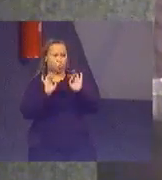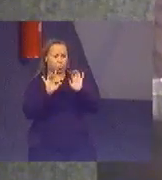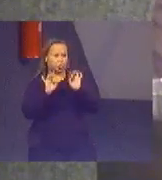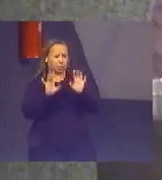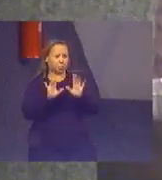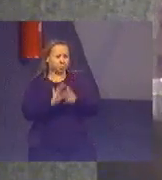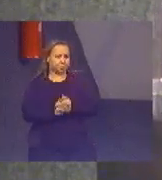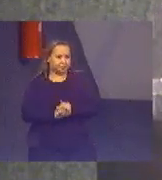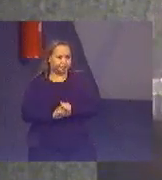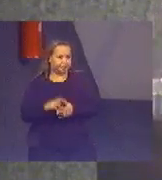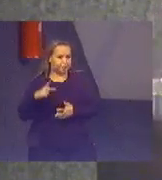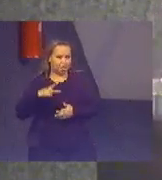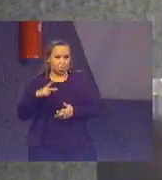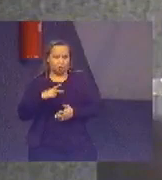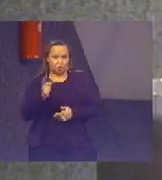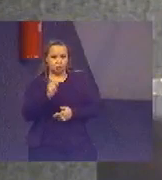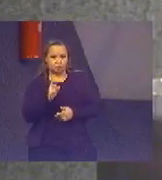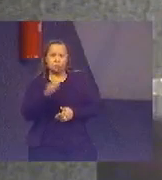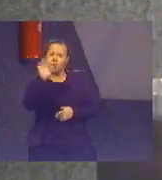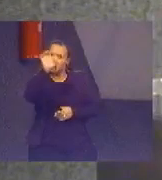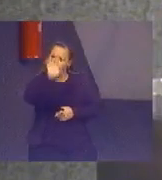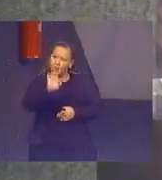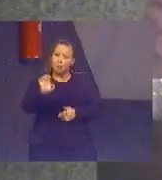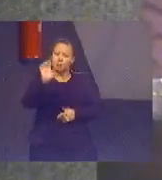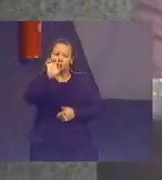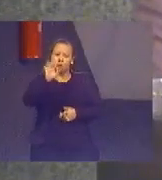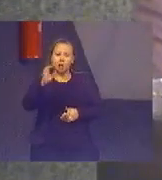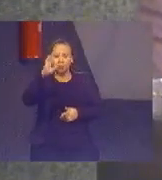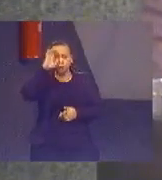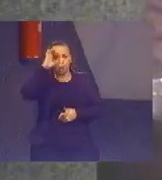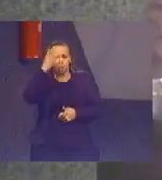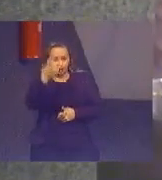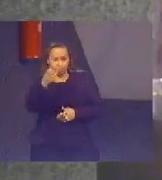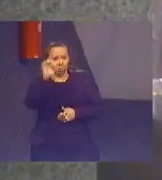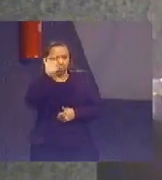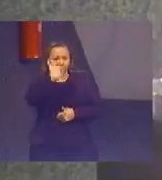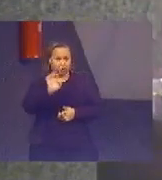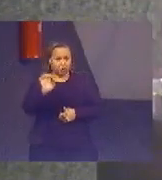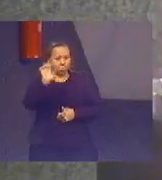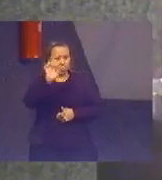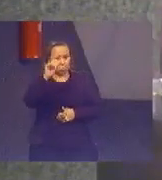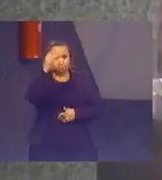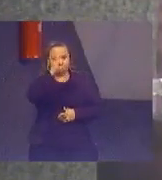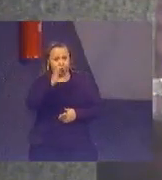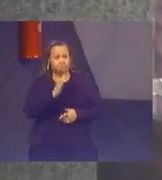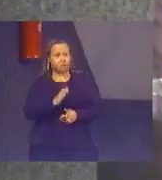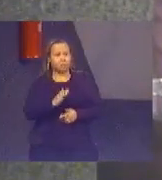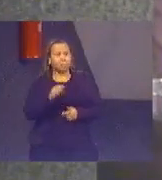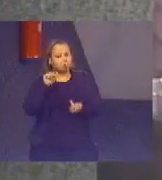acredito que todos, é uma atuação de Estado. É a decisão do Estado brasileiro atingir esses